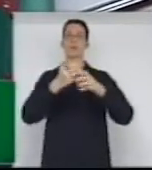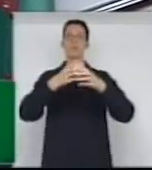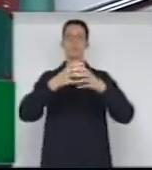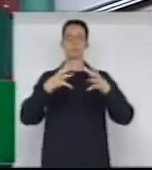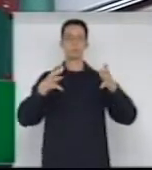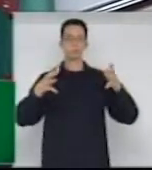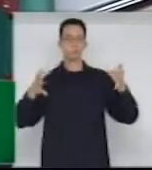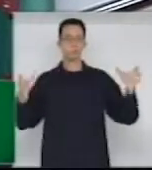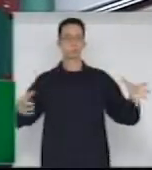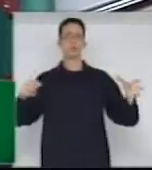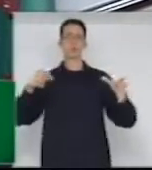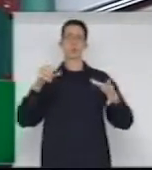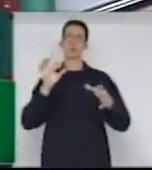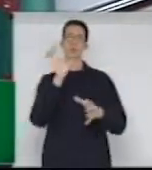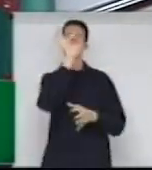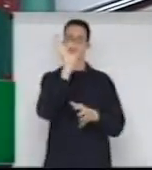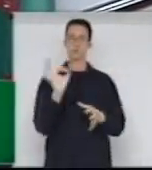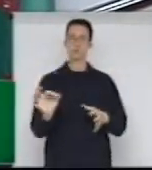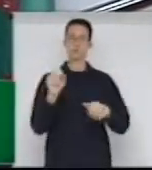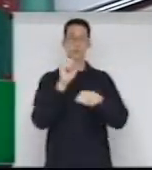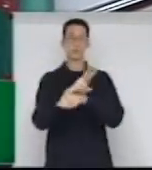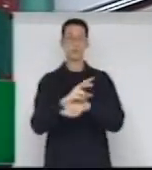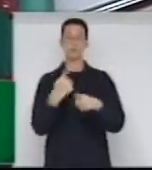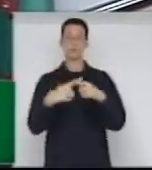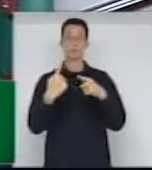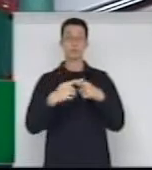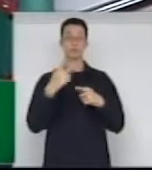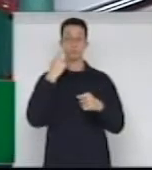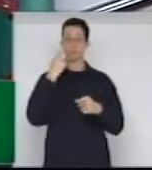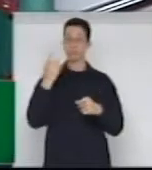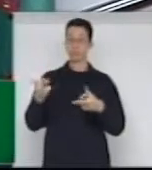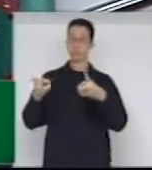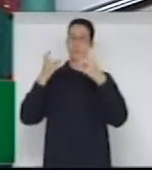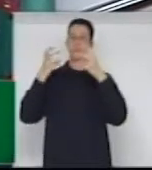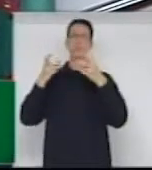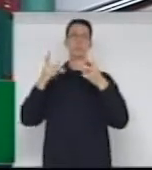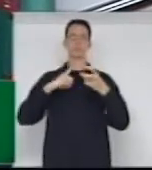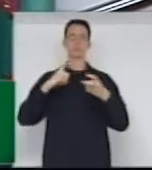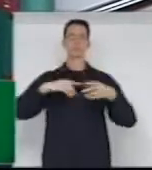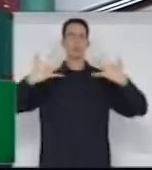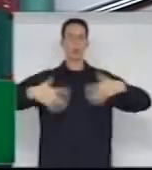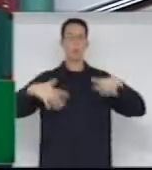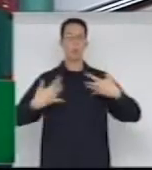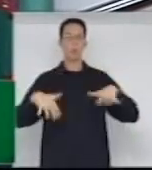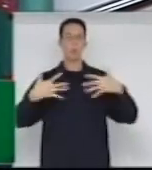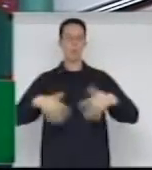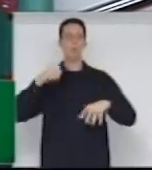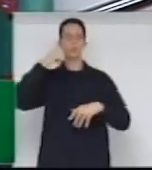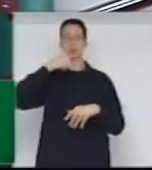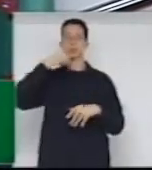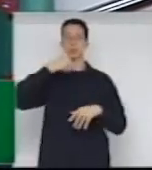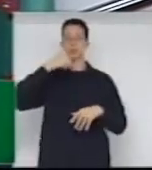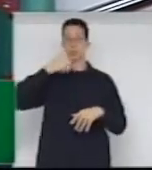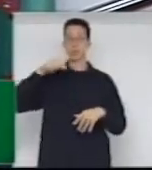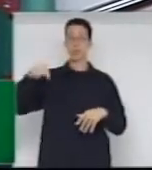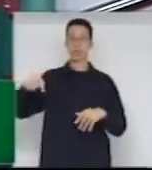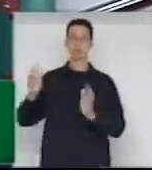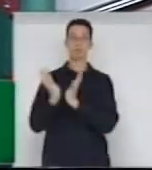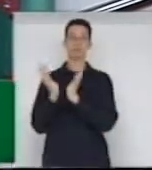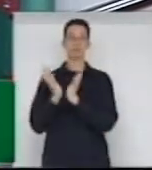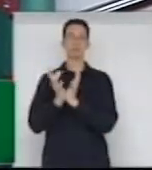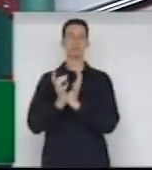percentual de vagas, tendo em vista a quantidade significativa de candidatas do sexo feminino